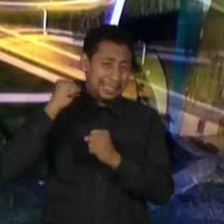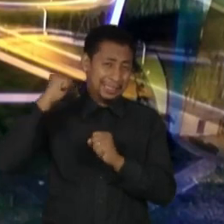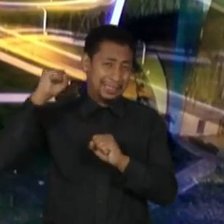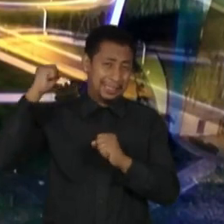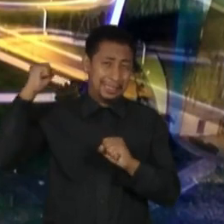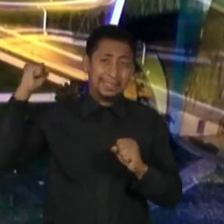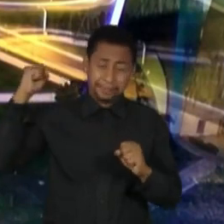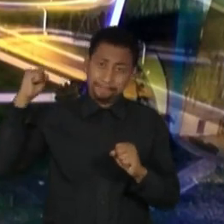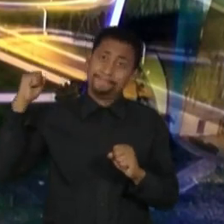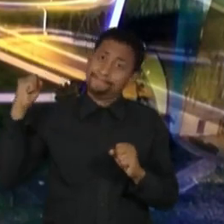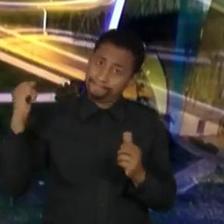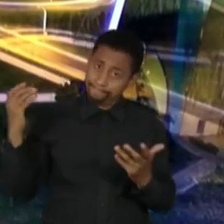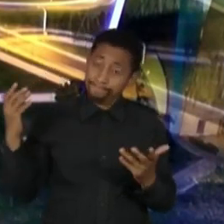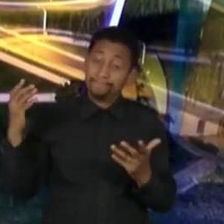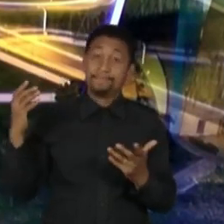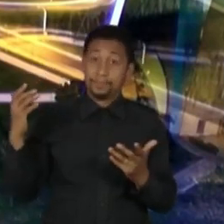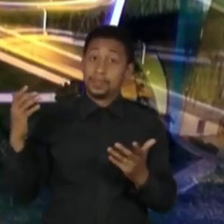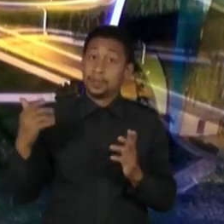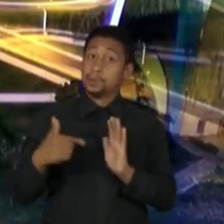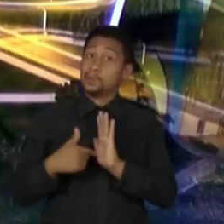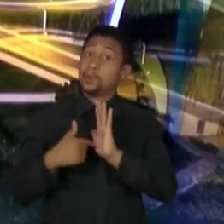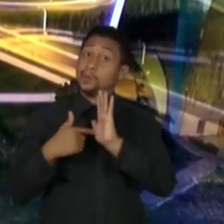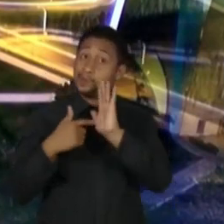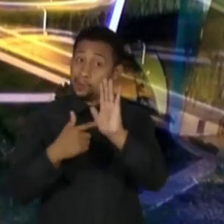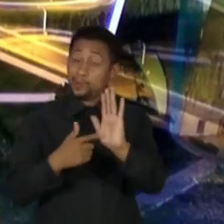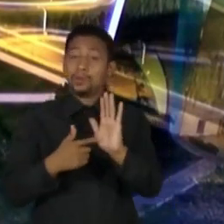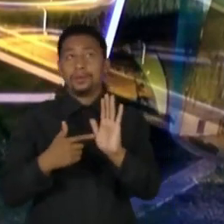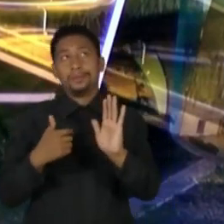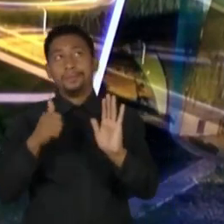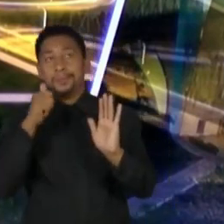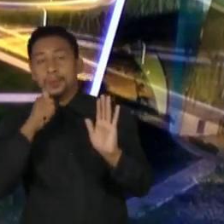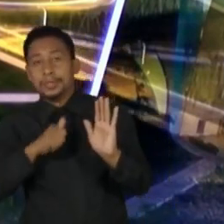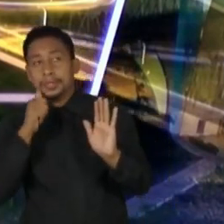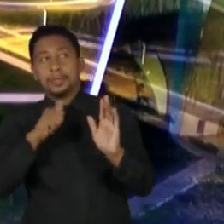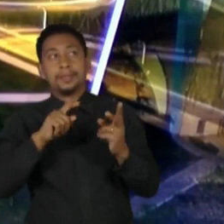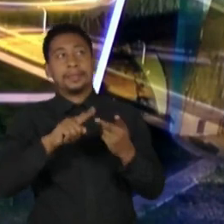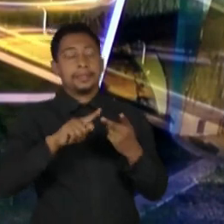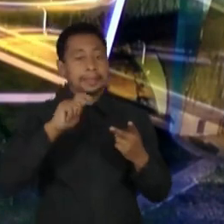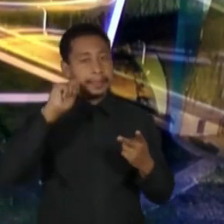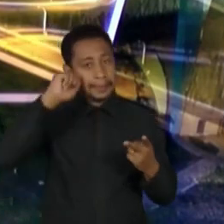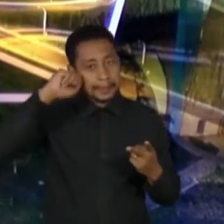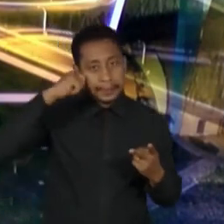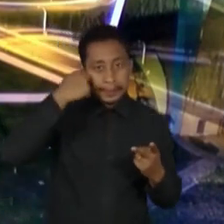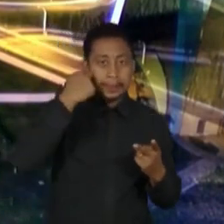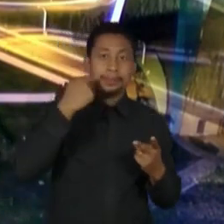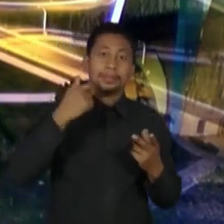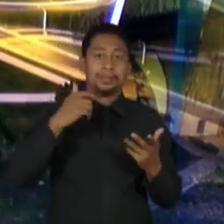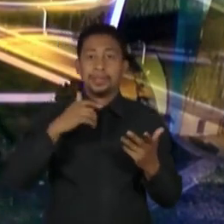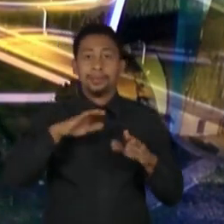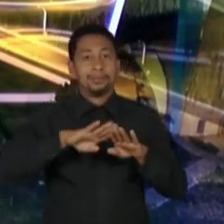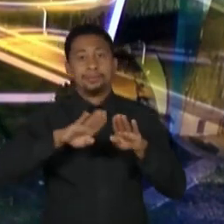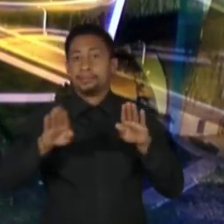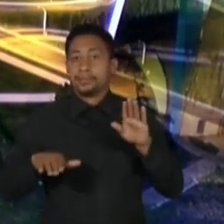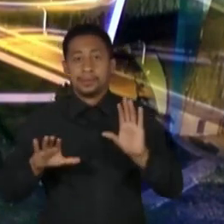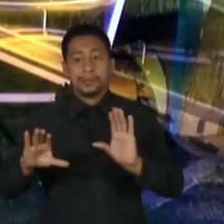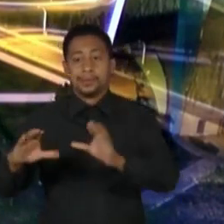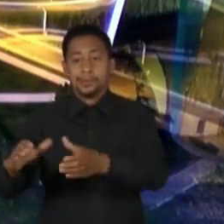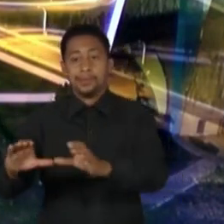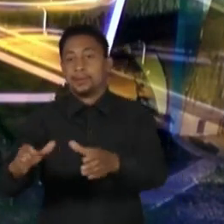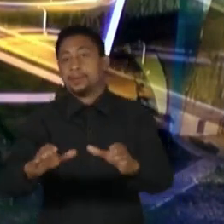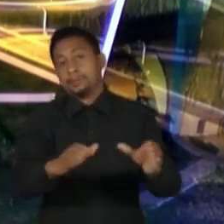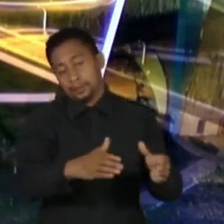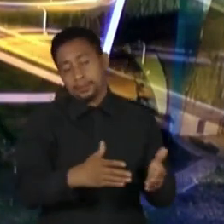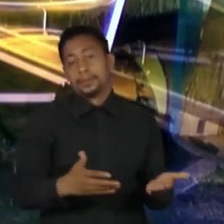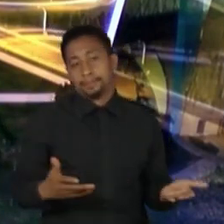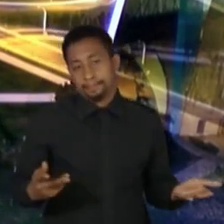coisificação de nós, mulheres, dos negros. Os recortes, inclusive, são diferentes, mesmo quando